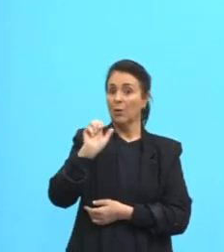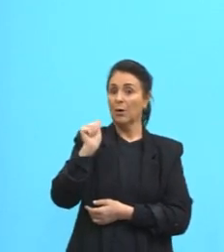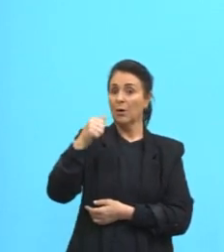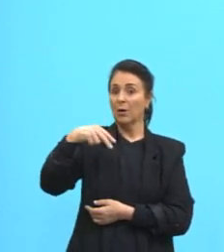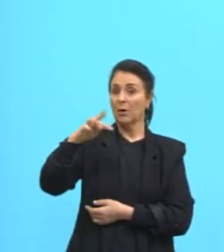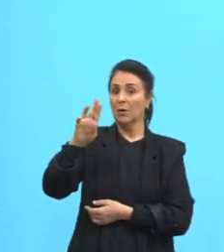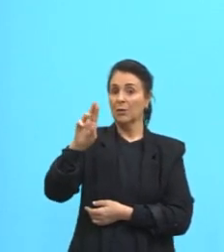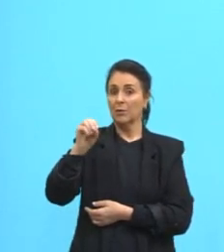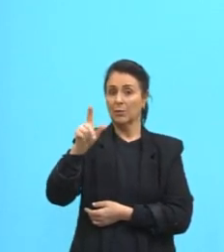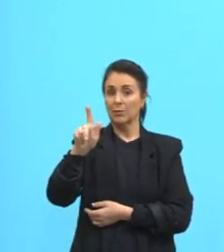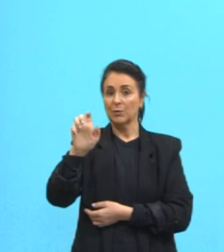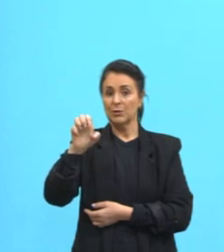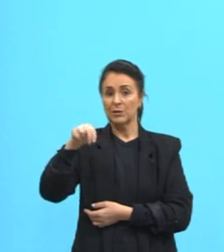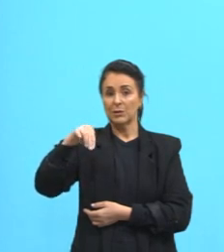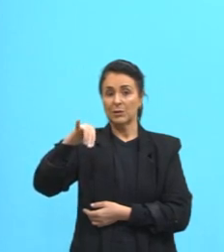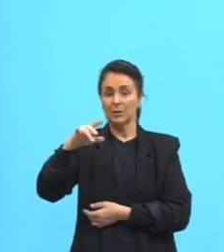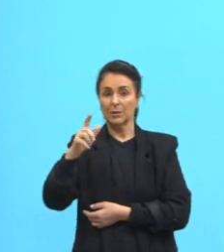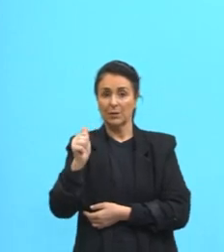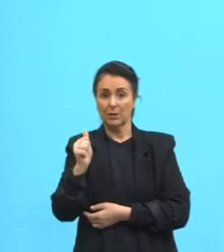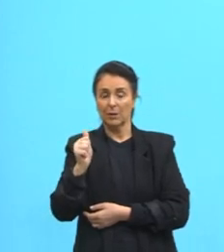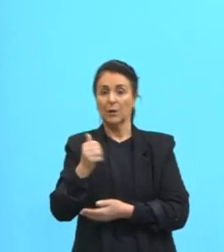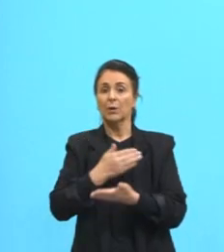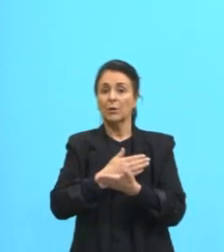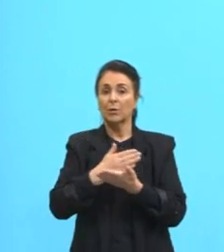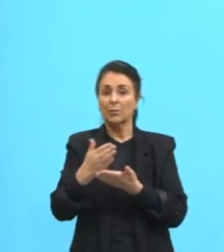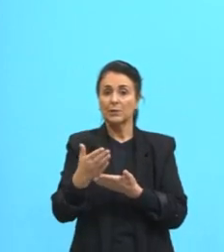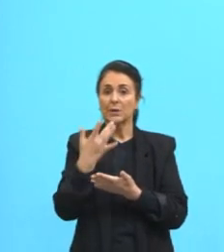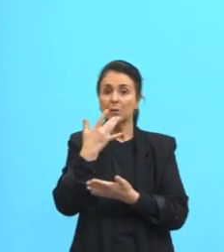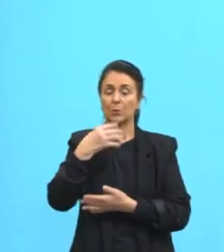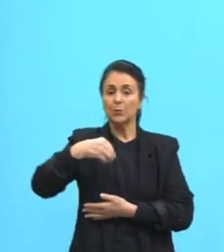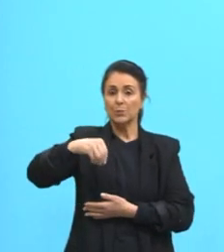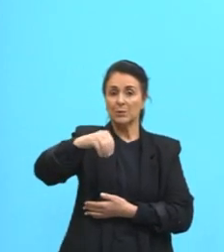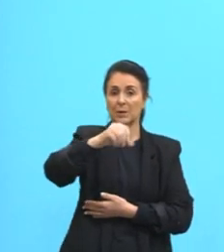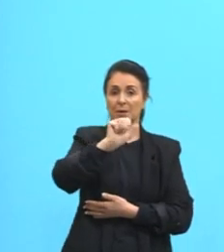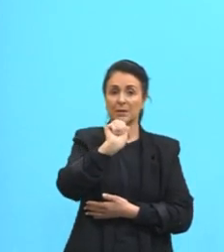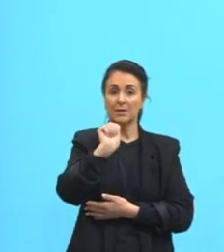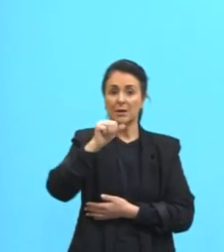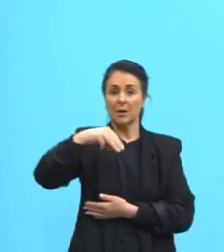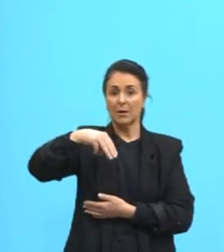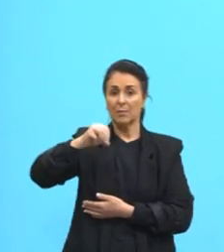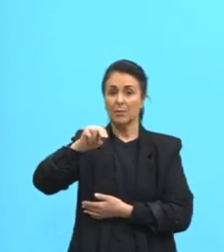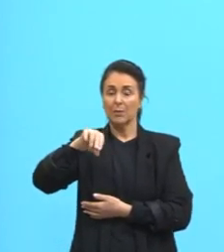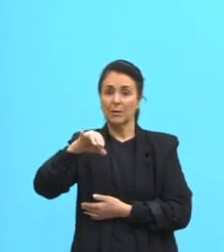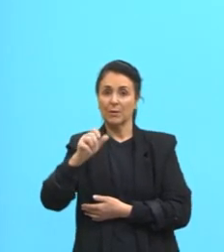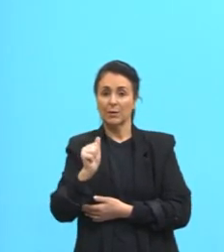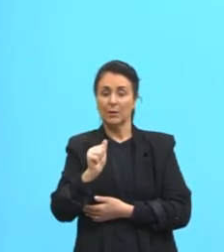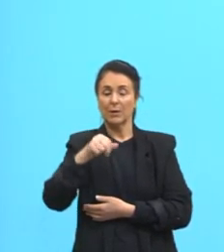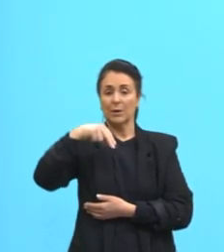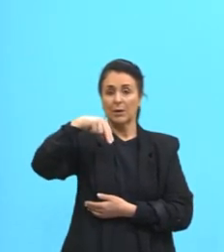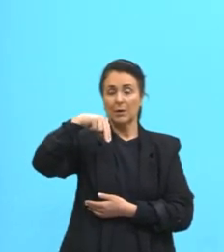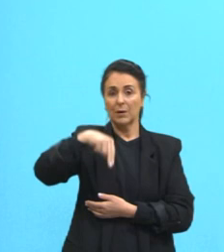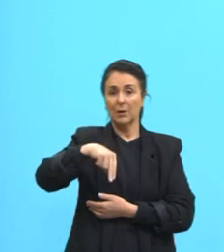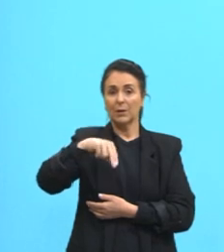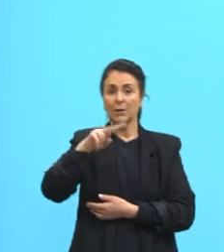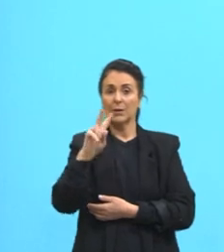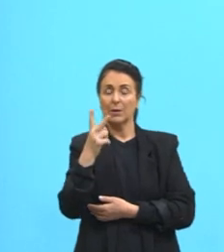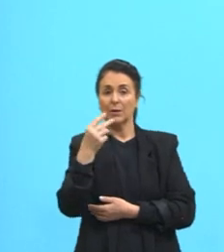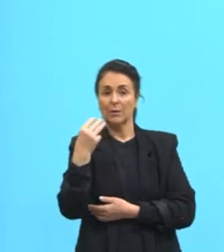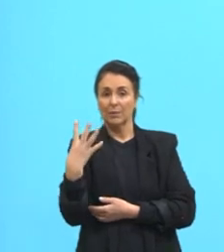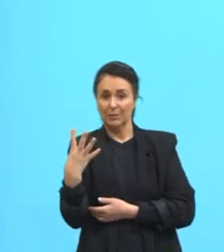origem a sais de amônio. Então, que é simbolizado pelo NH4X, aí seria um sal